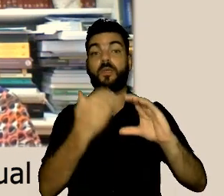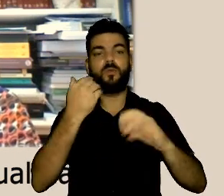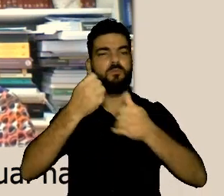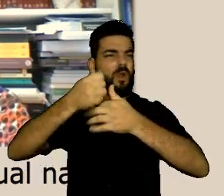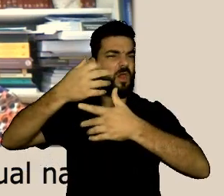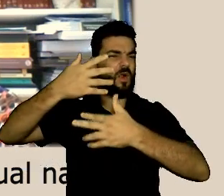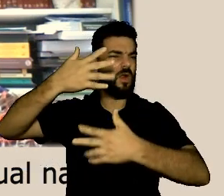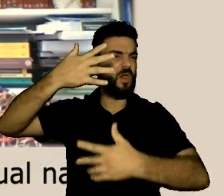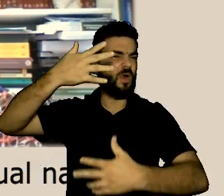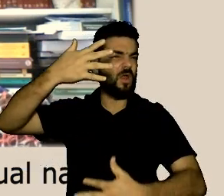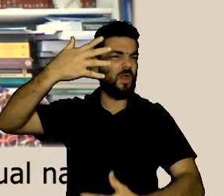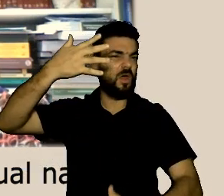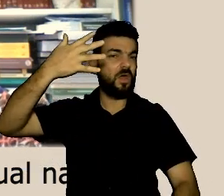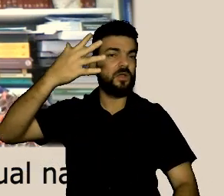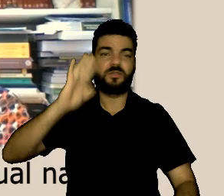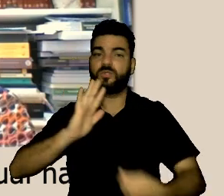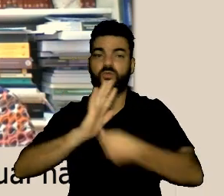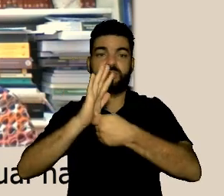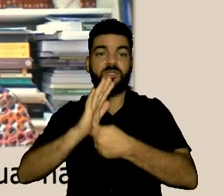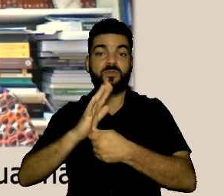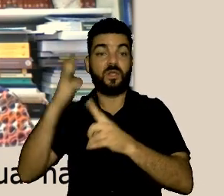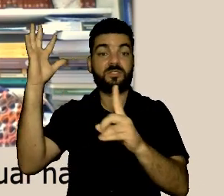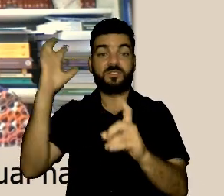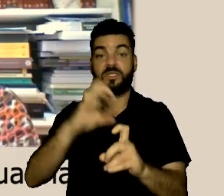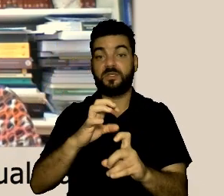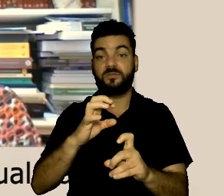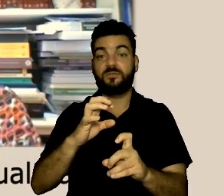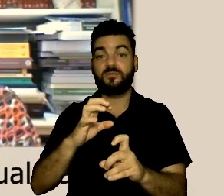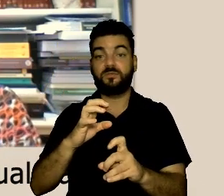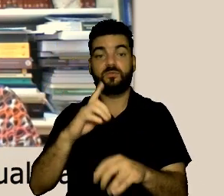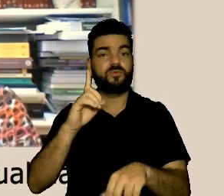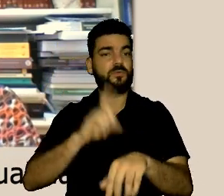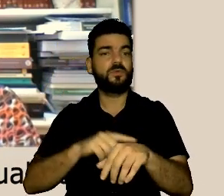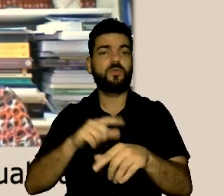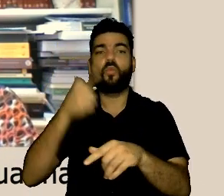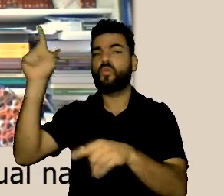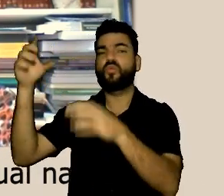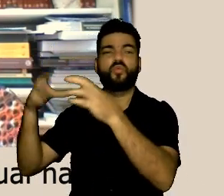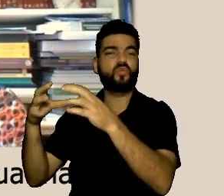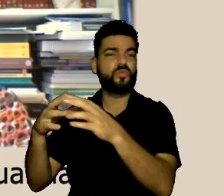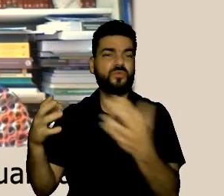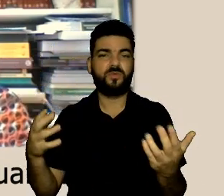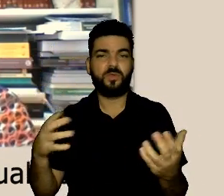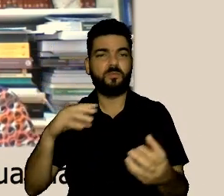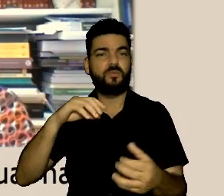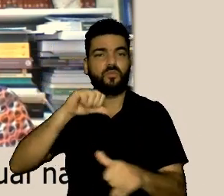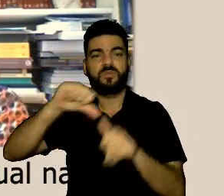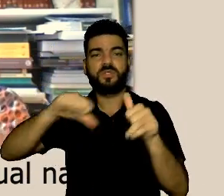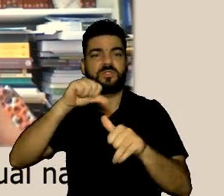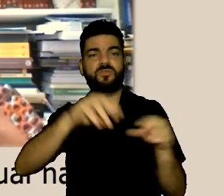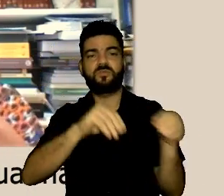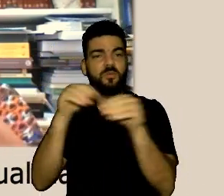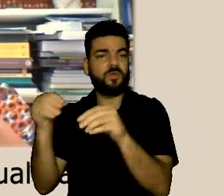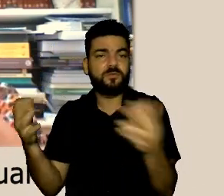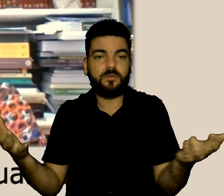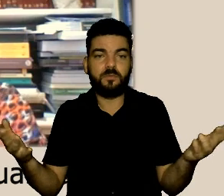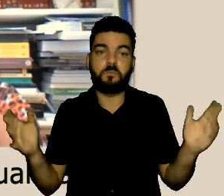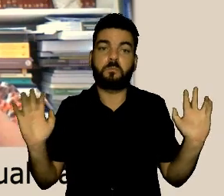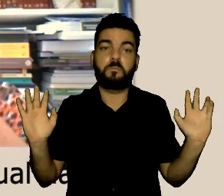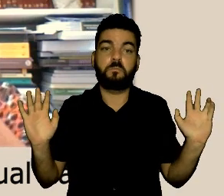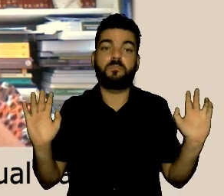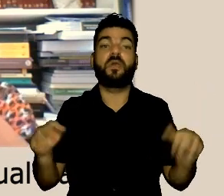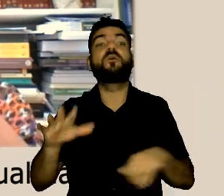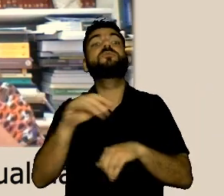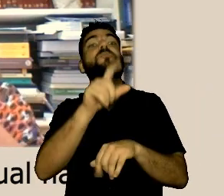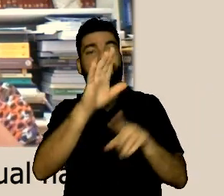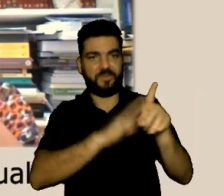uma das situações de assédio que a gente teve o servidor mandou um e-mail enorme denunciando o assédio na sessão que não